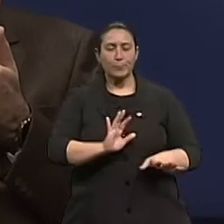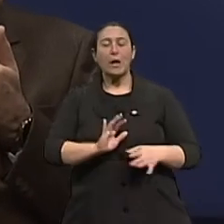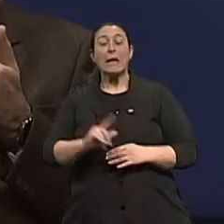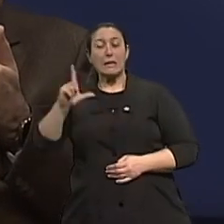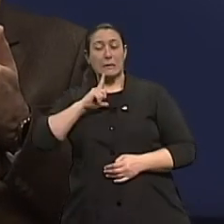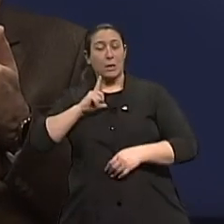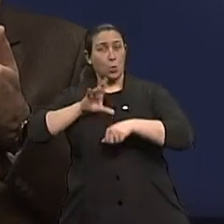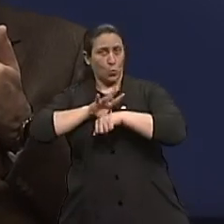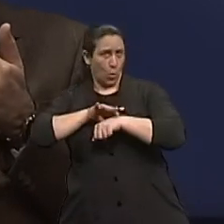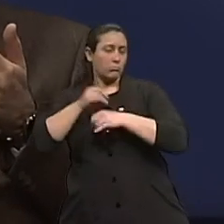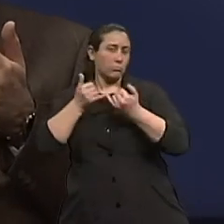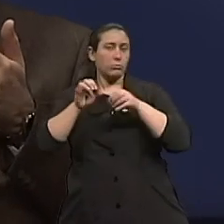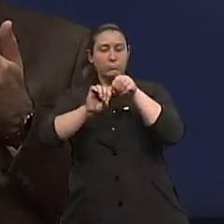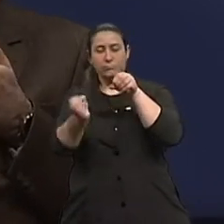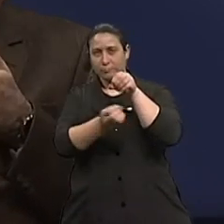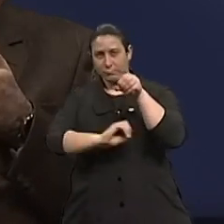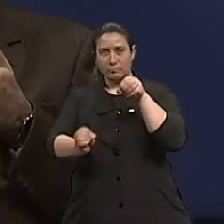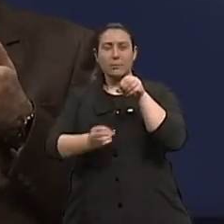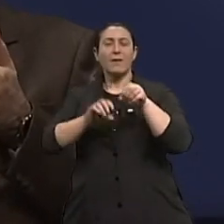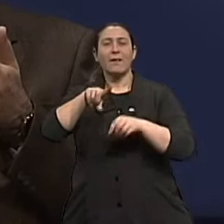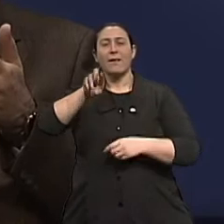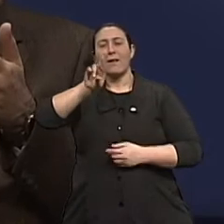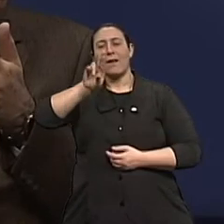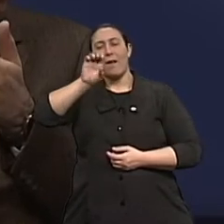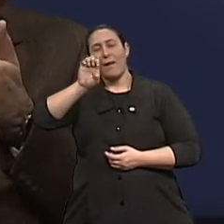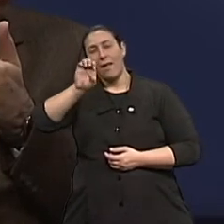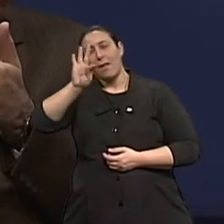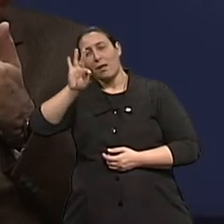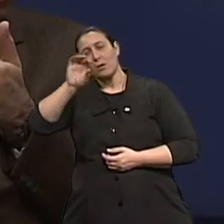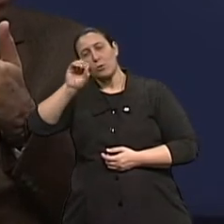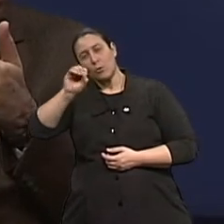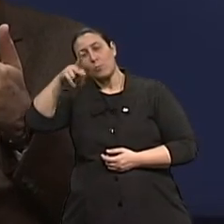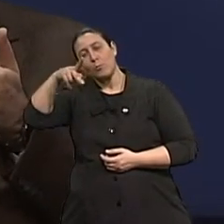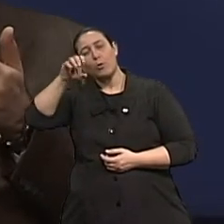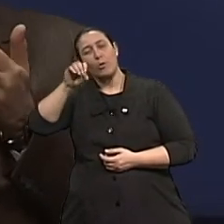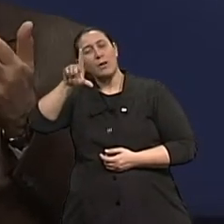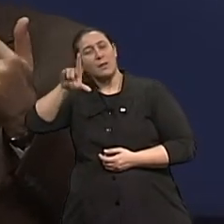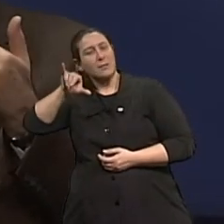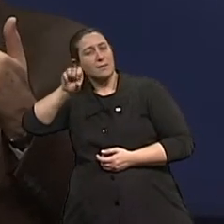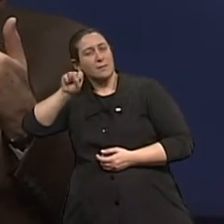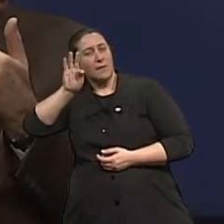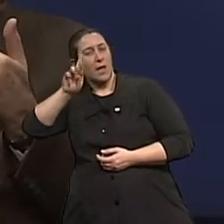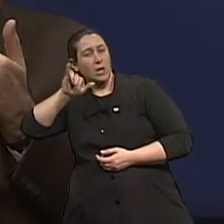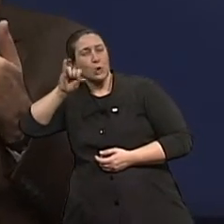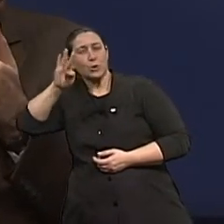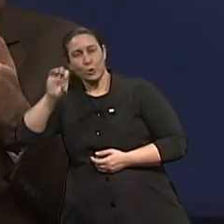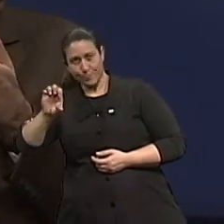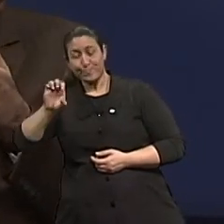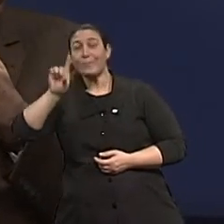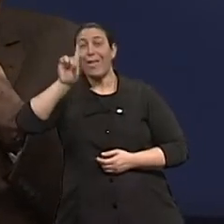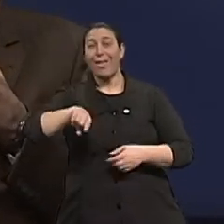intestinal inflamatória, que é a retocolite esterativa ou a doença de Crohn, né? Ou outros fatores que